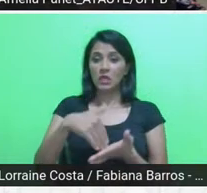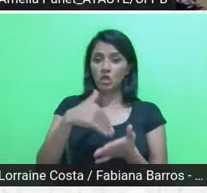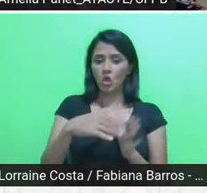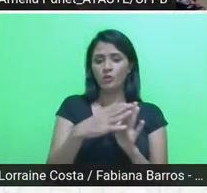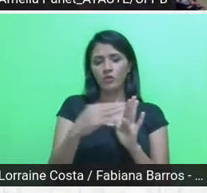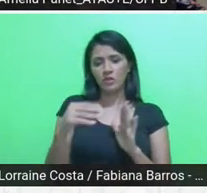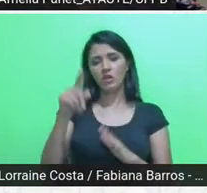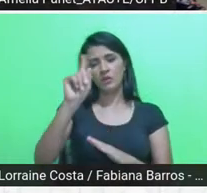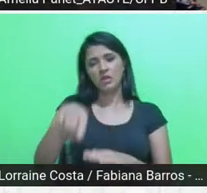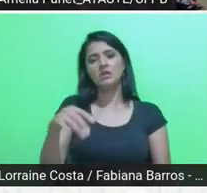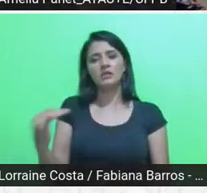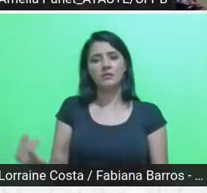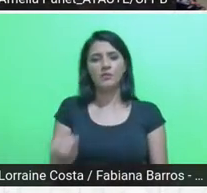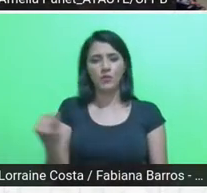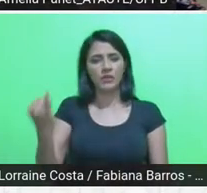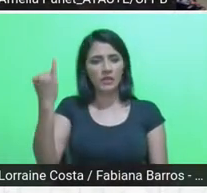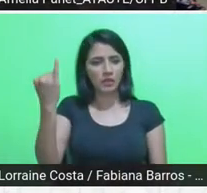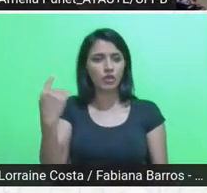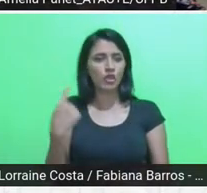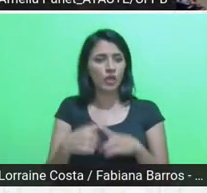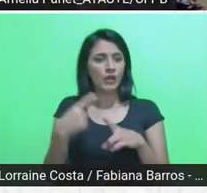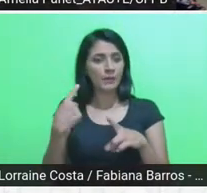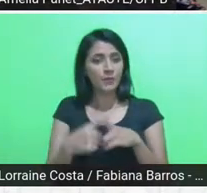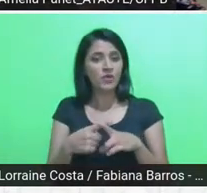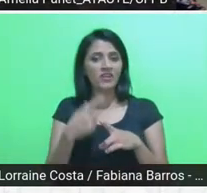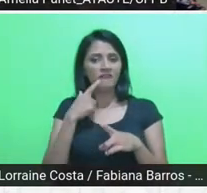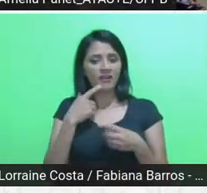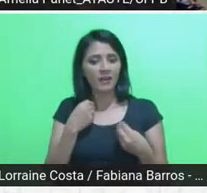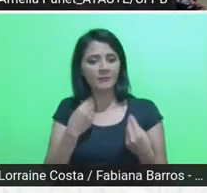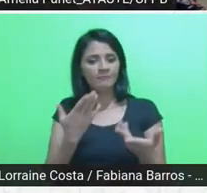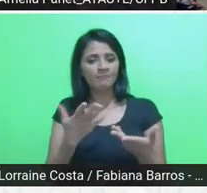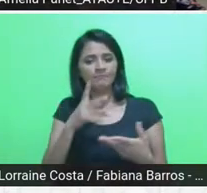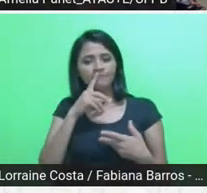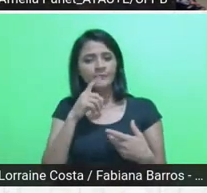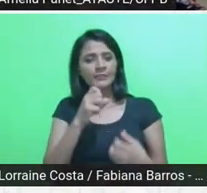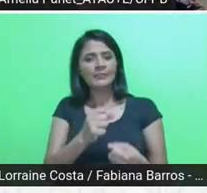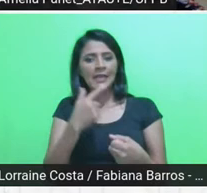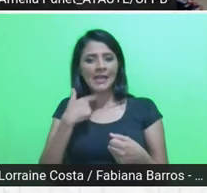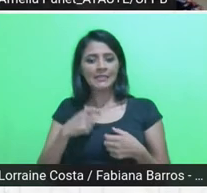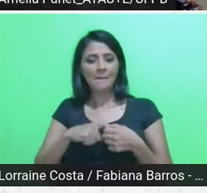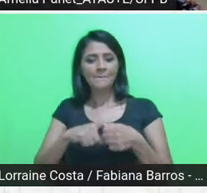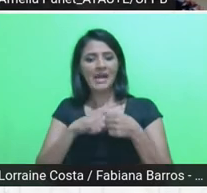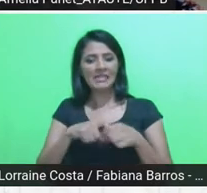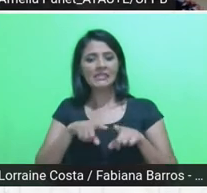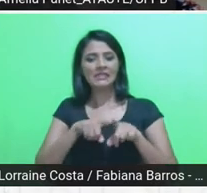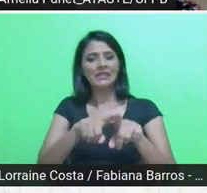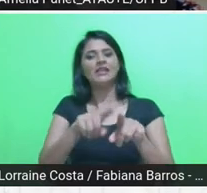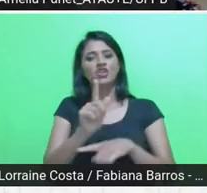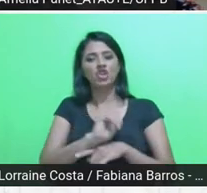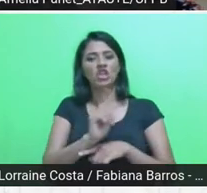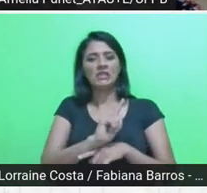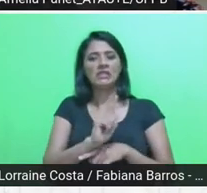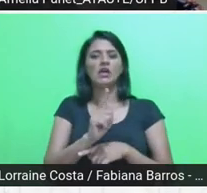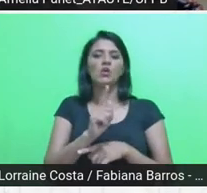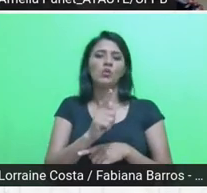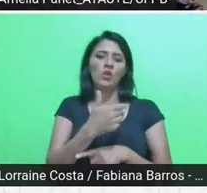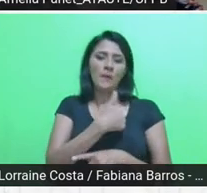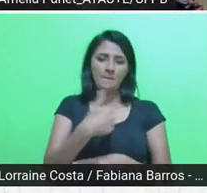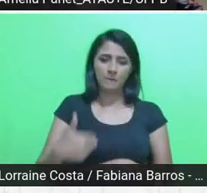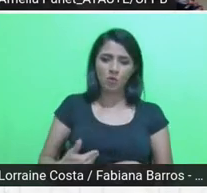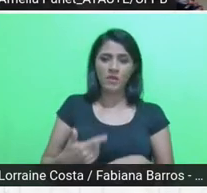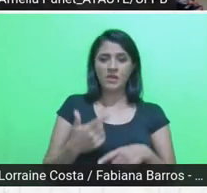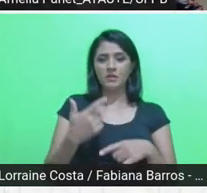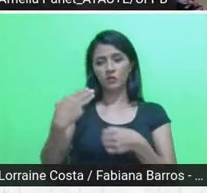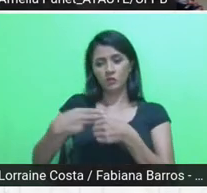significativo porque vai reforçar essa parceria da gestão pública desse município com a